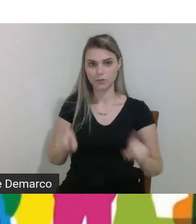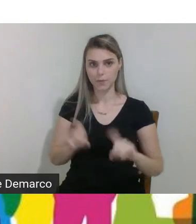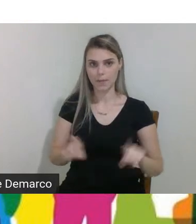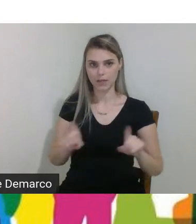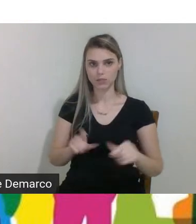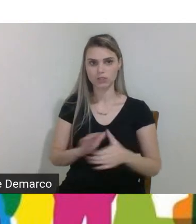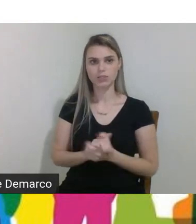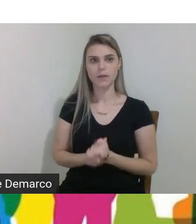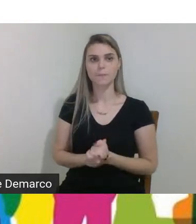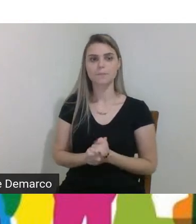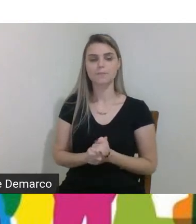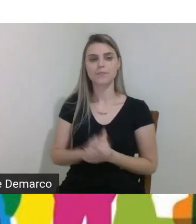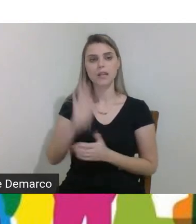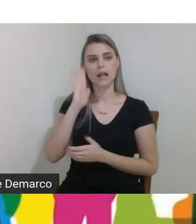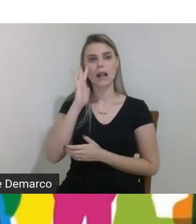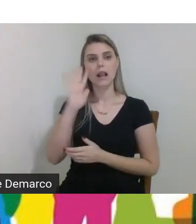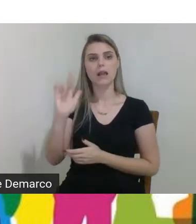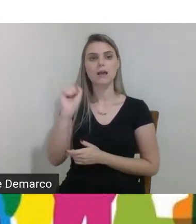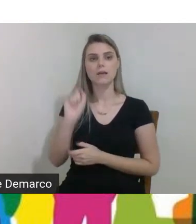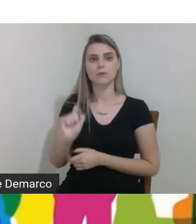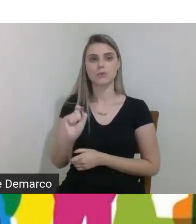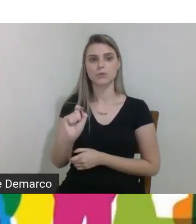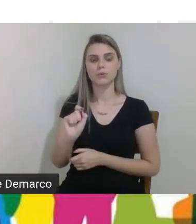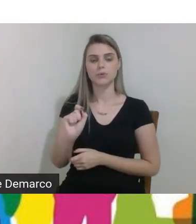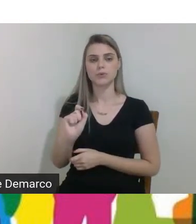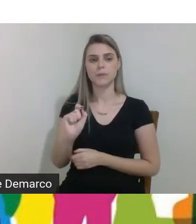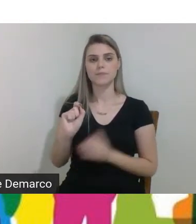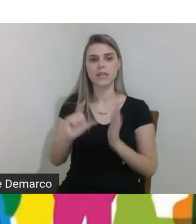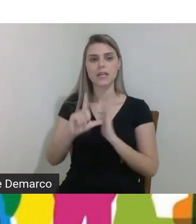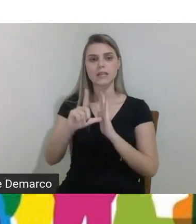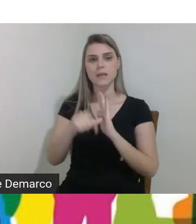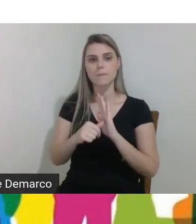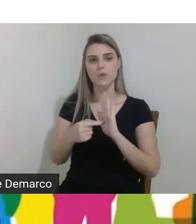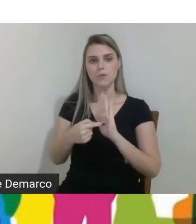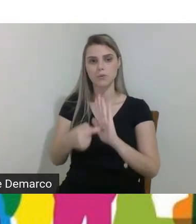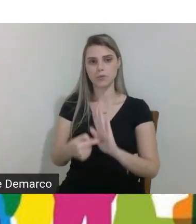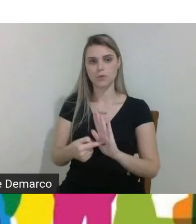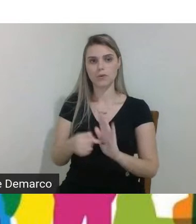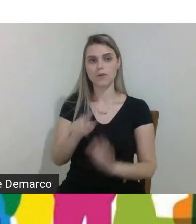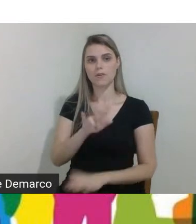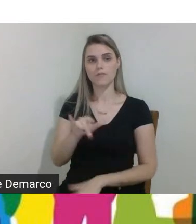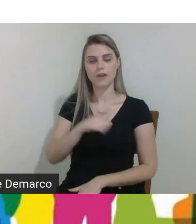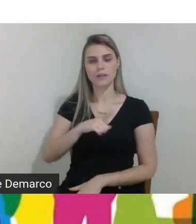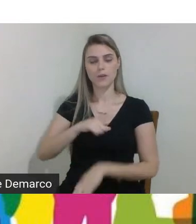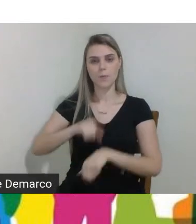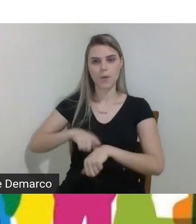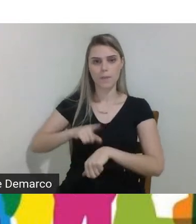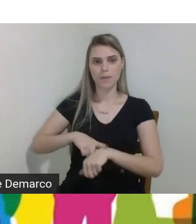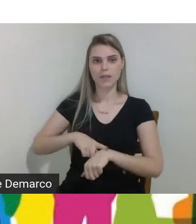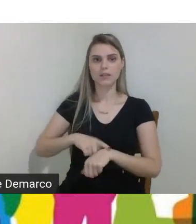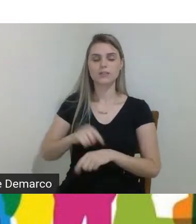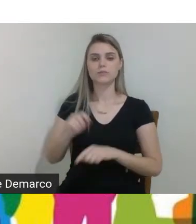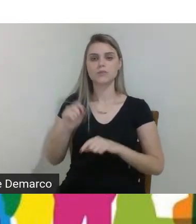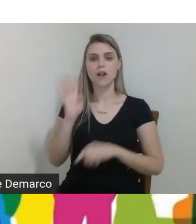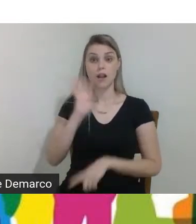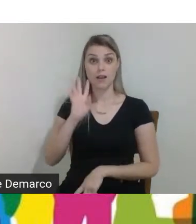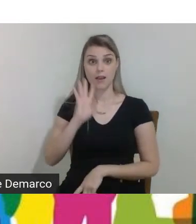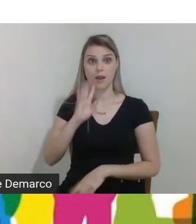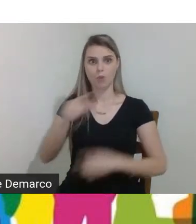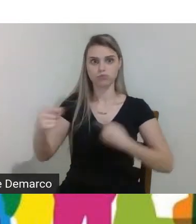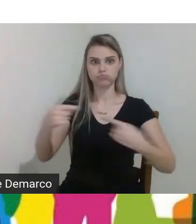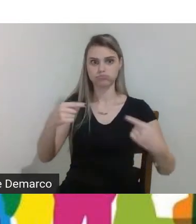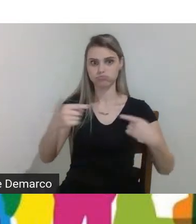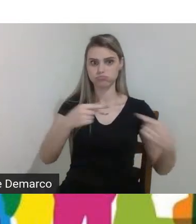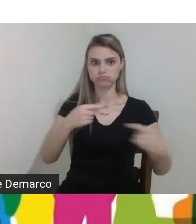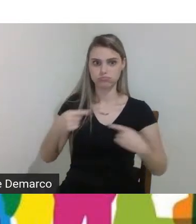lembrando que após todas as apresentações nós teremos um momento bem legal de debate